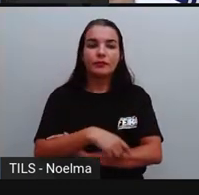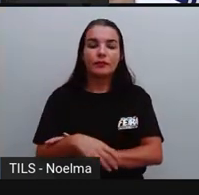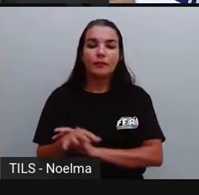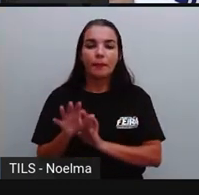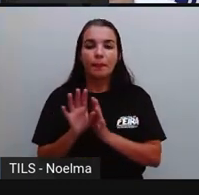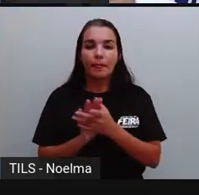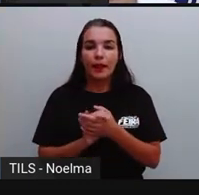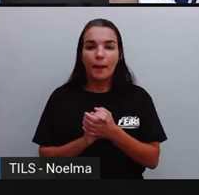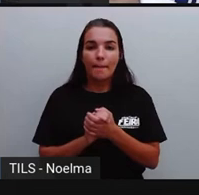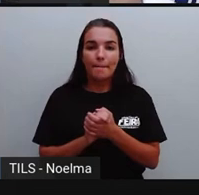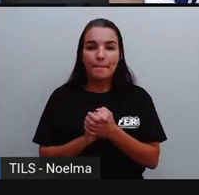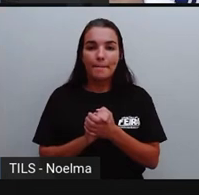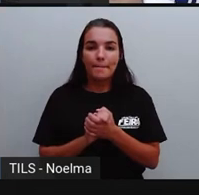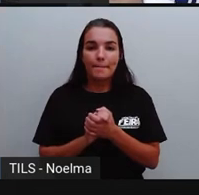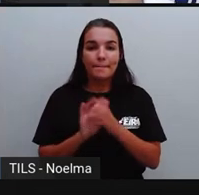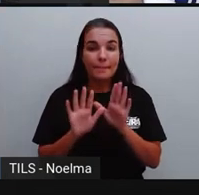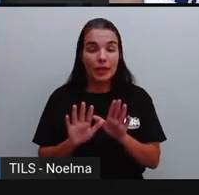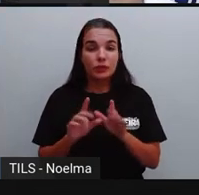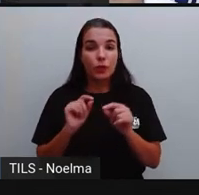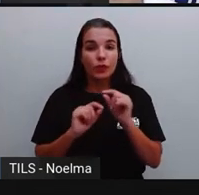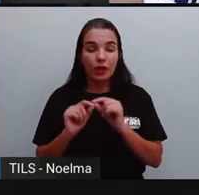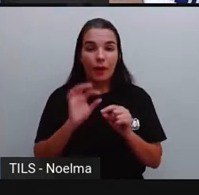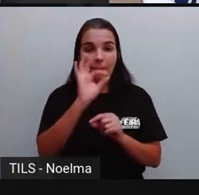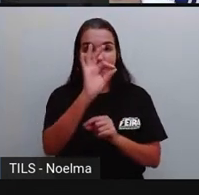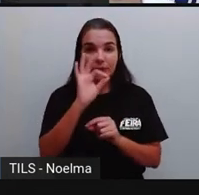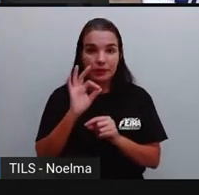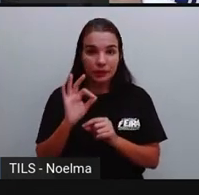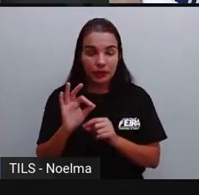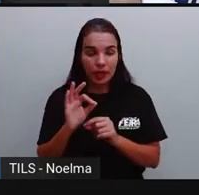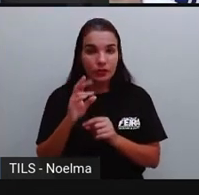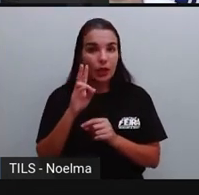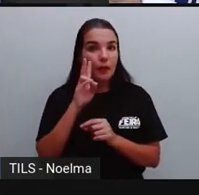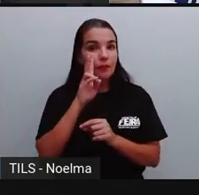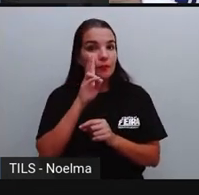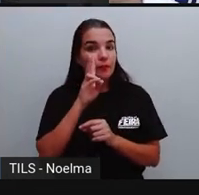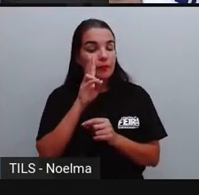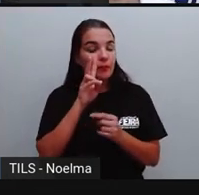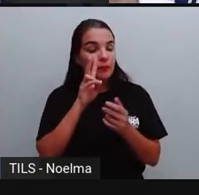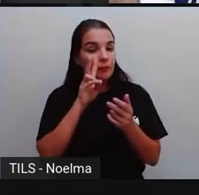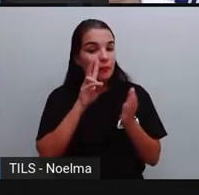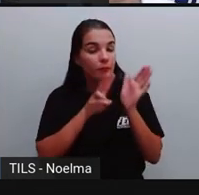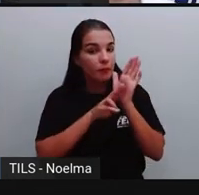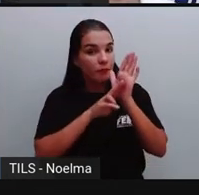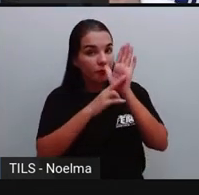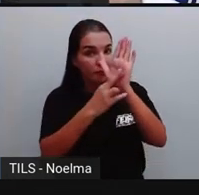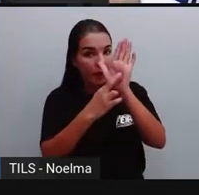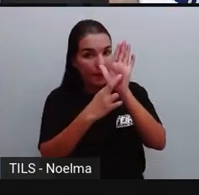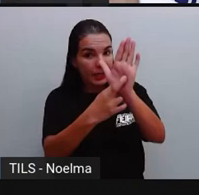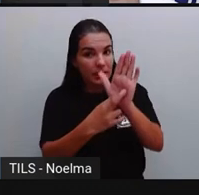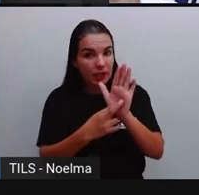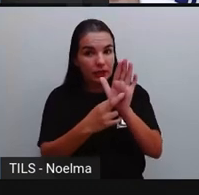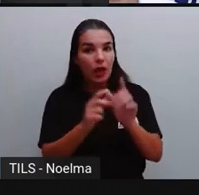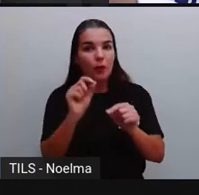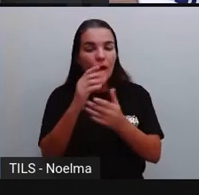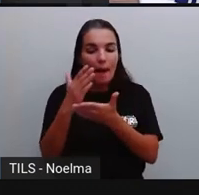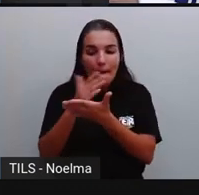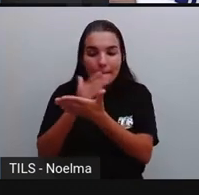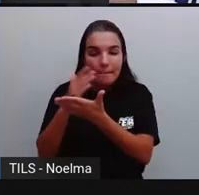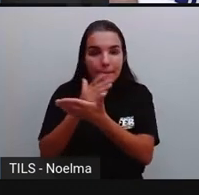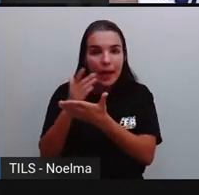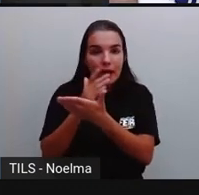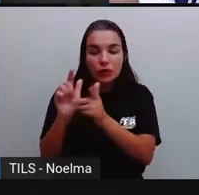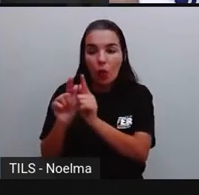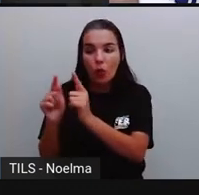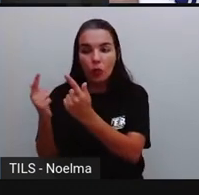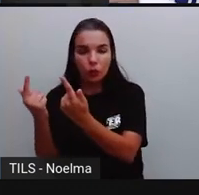a porcentagem, ela vai representar uma parte de um grupo, tá? Que pode ser ou de objetos